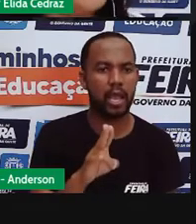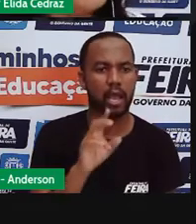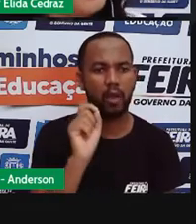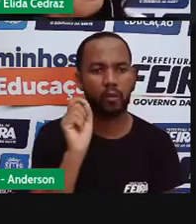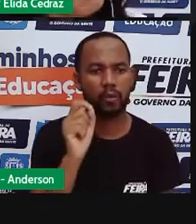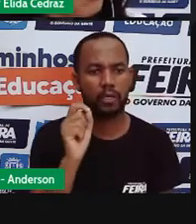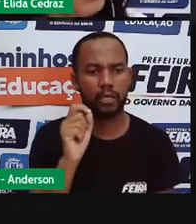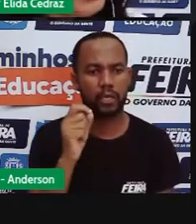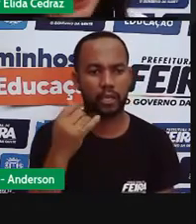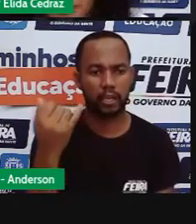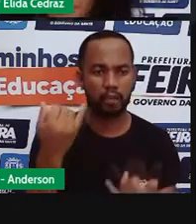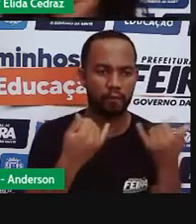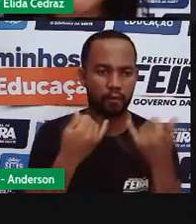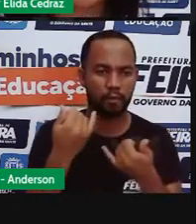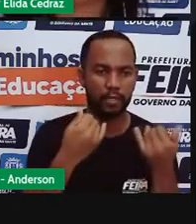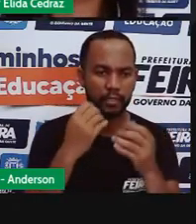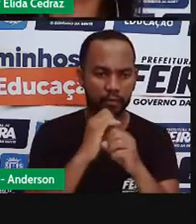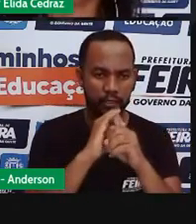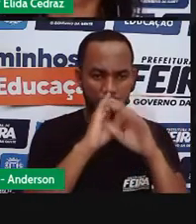pode entender em poucas?